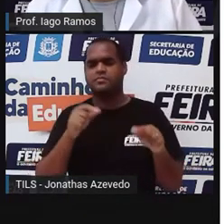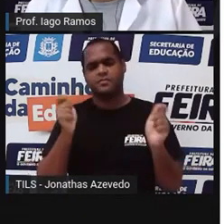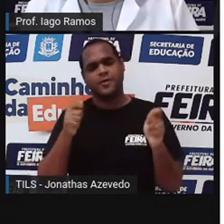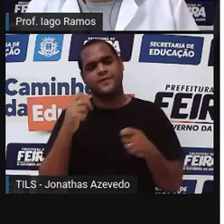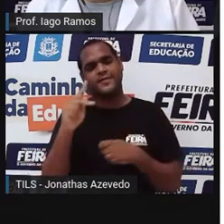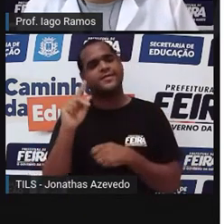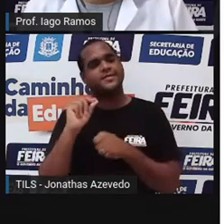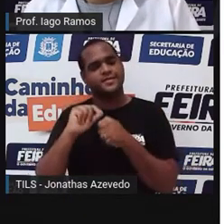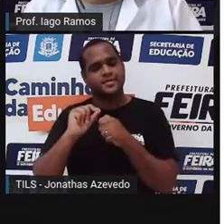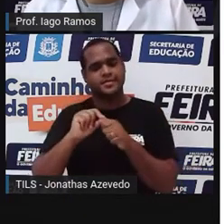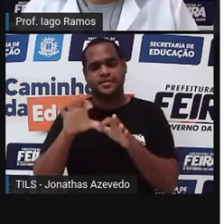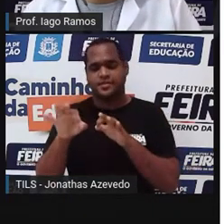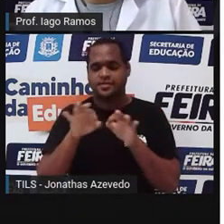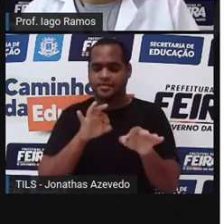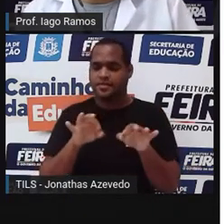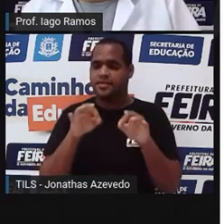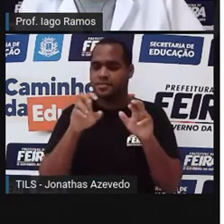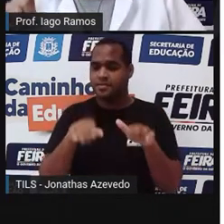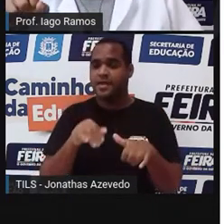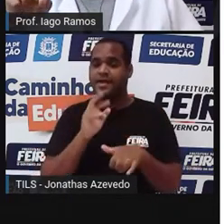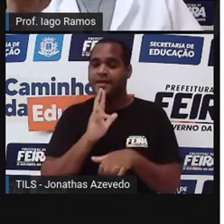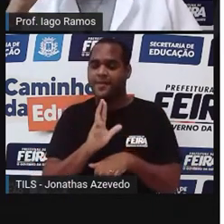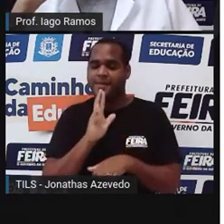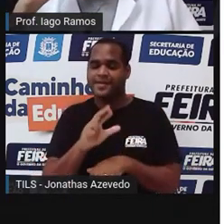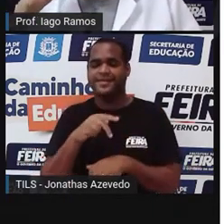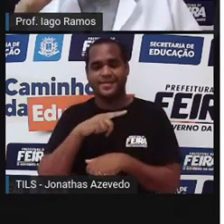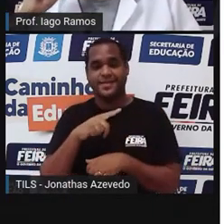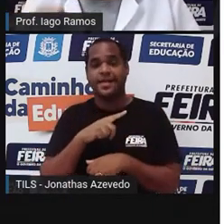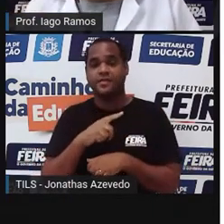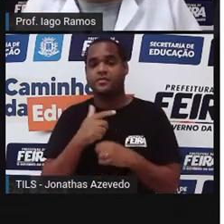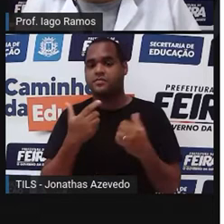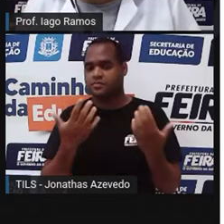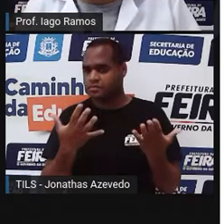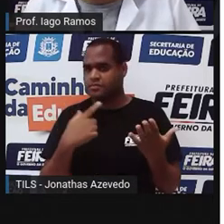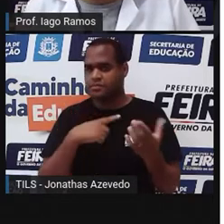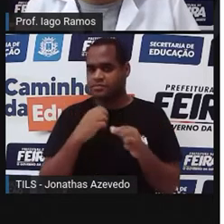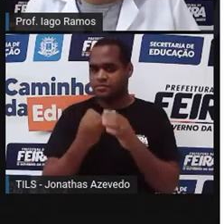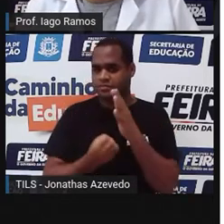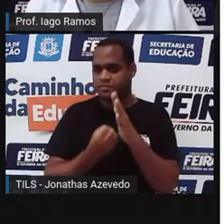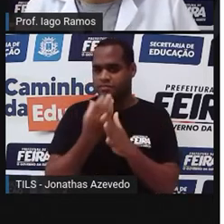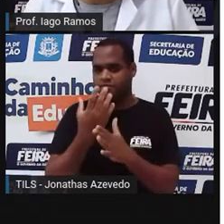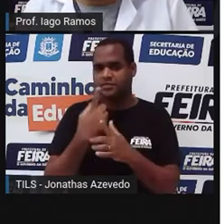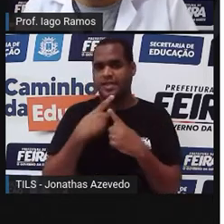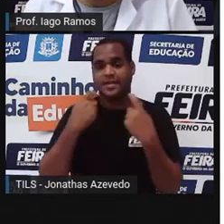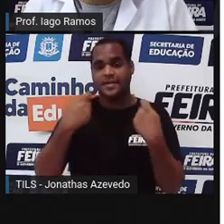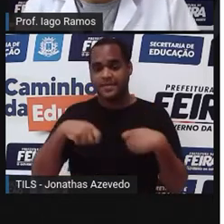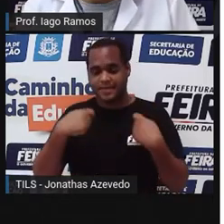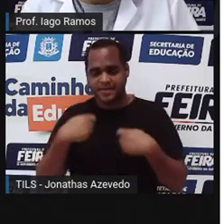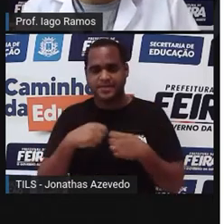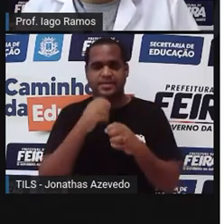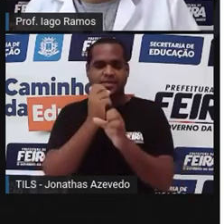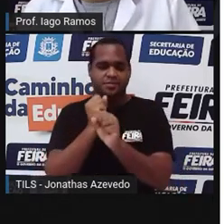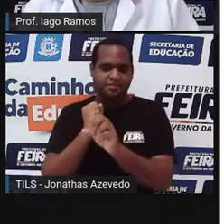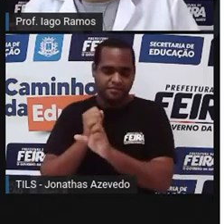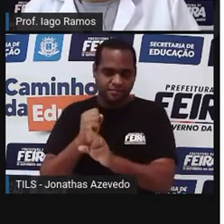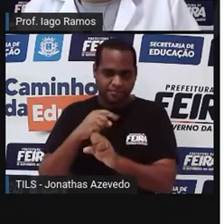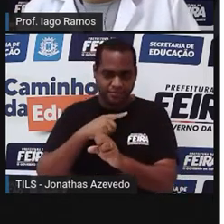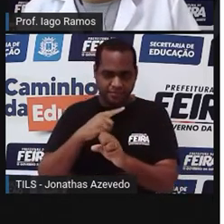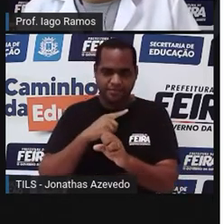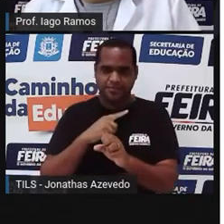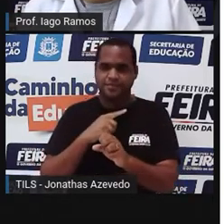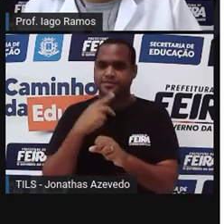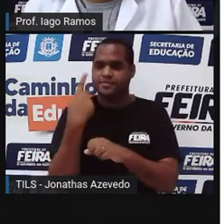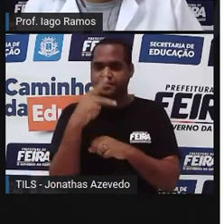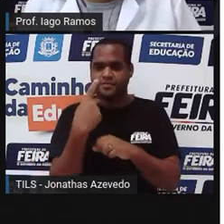pra que você possa ir registrando as suas respostas e caso apareça alguma coisa que precise fazer cálculo, você vai fazer aí também o